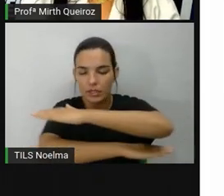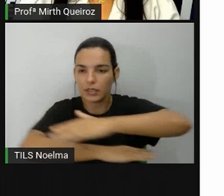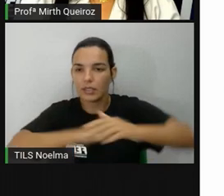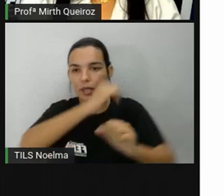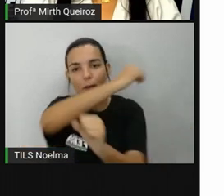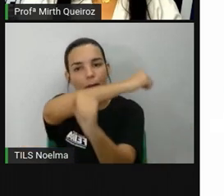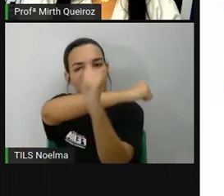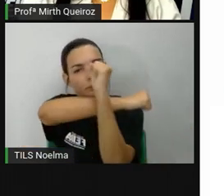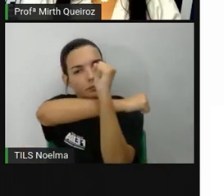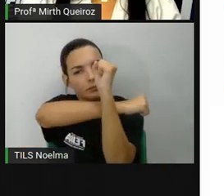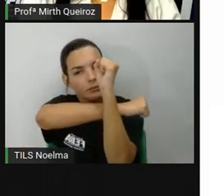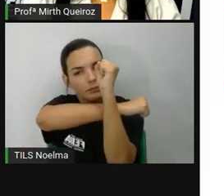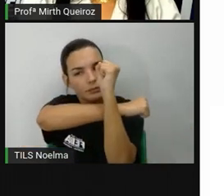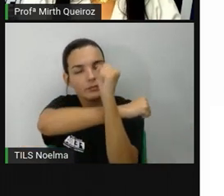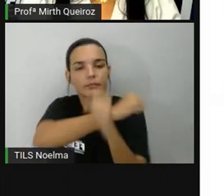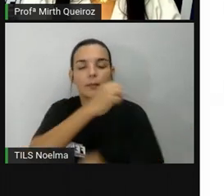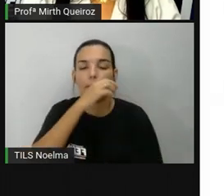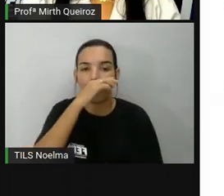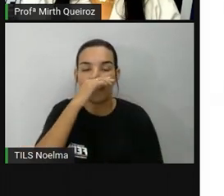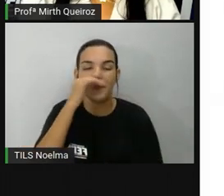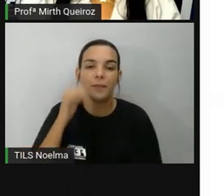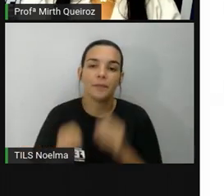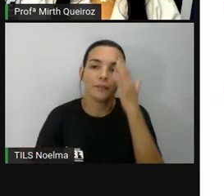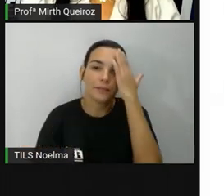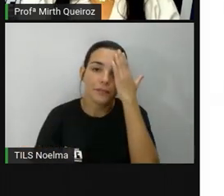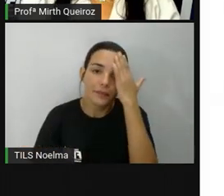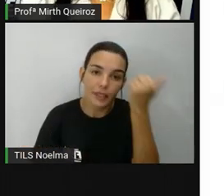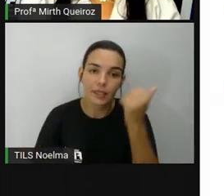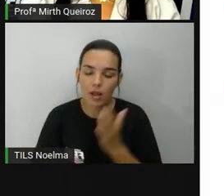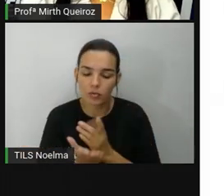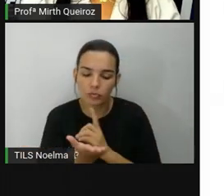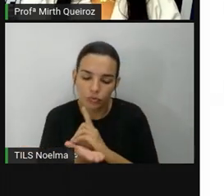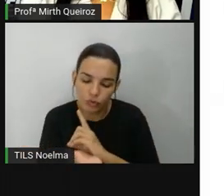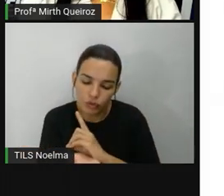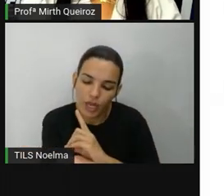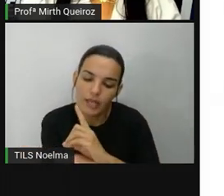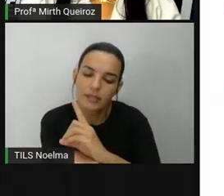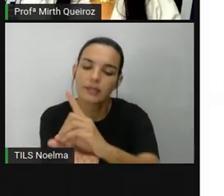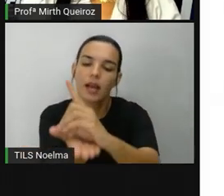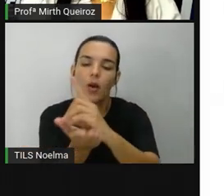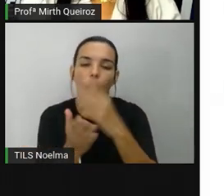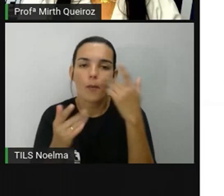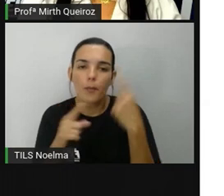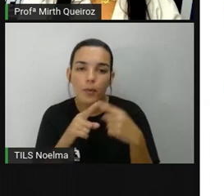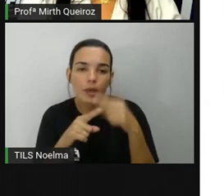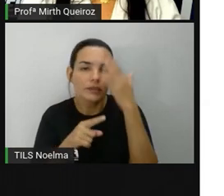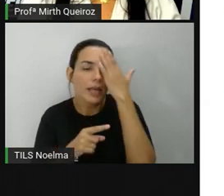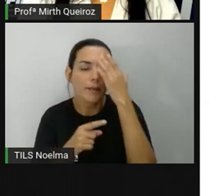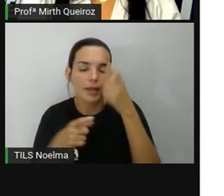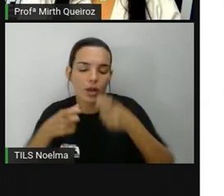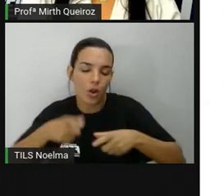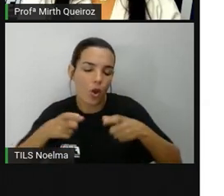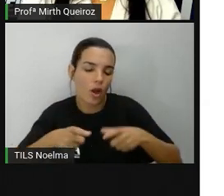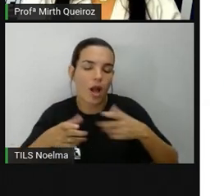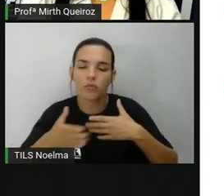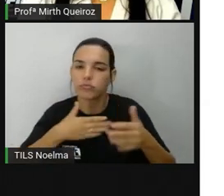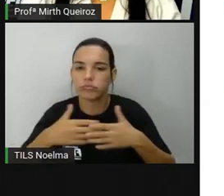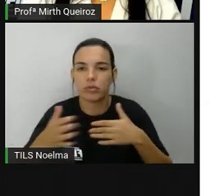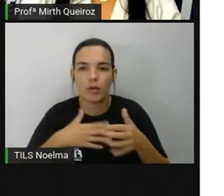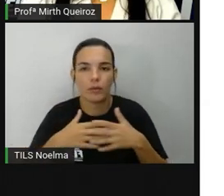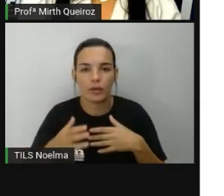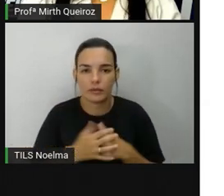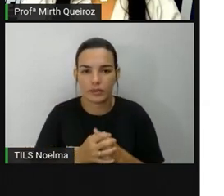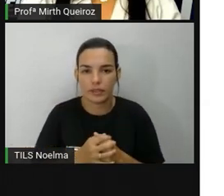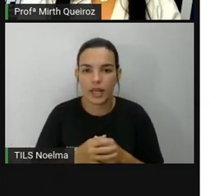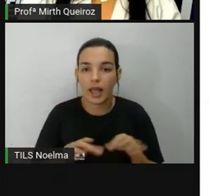além também aí da rosa dos ventos, para a gente poder se localizar em qualquer local. Usando a